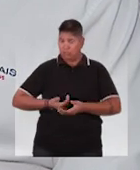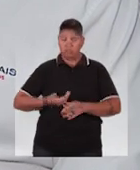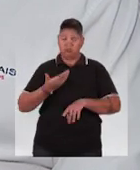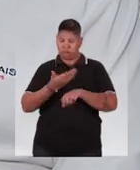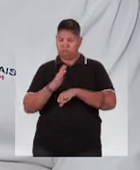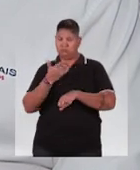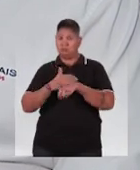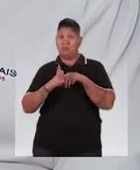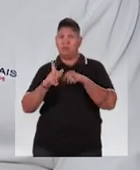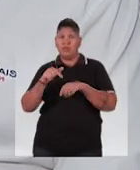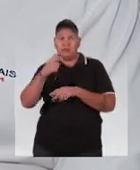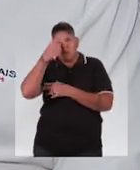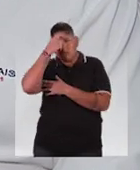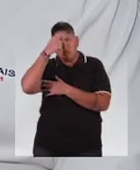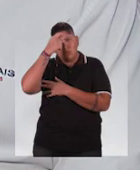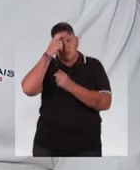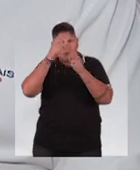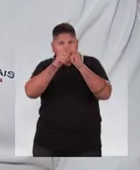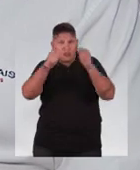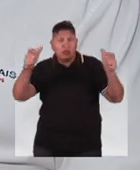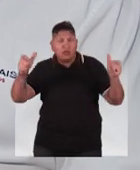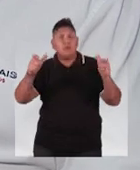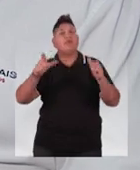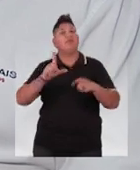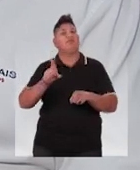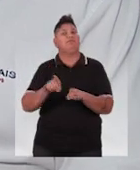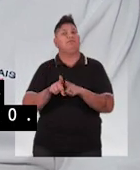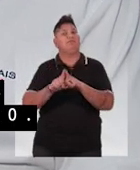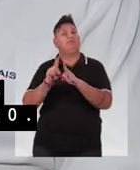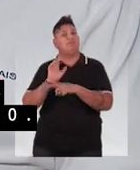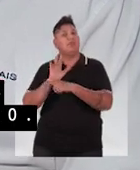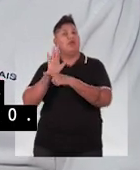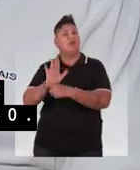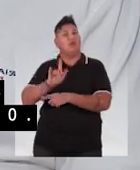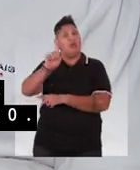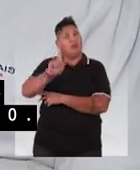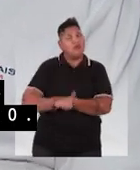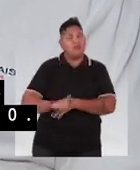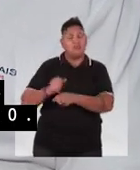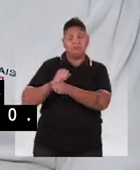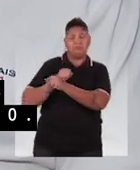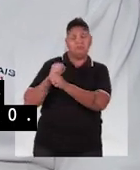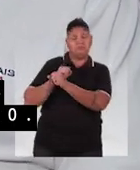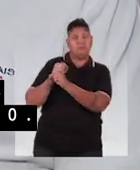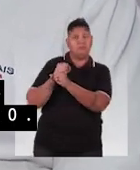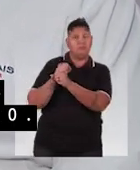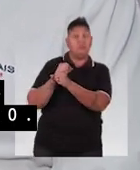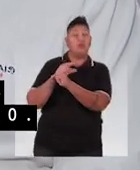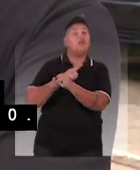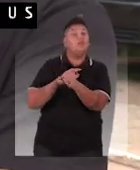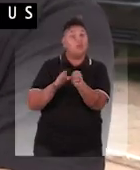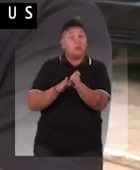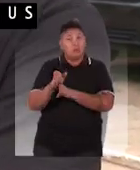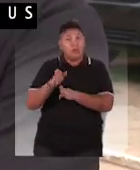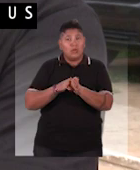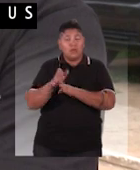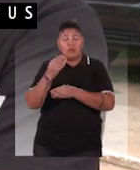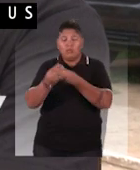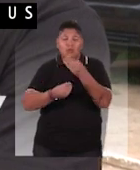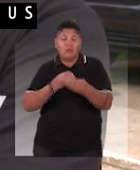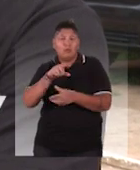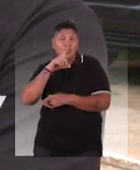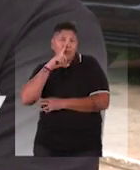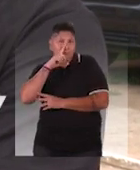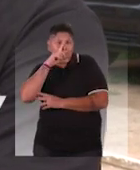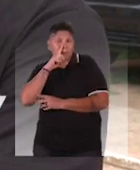O treinamento serve para conscientizar de forma ampla e também ajudar na gestão durante o ano. E a orientação dos seus